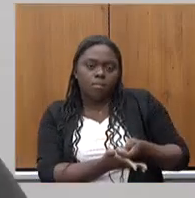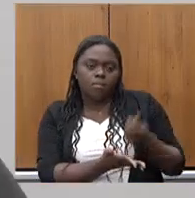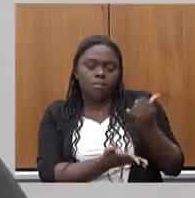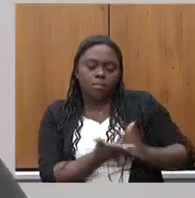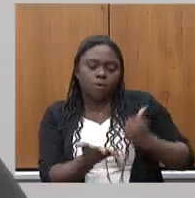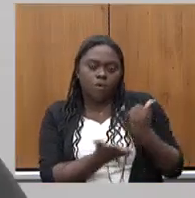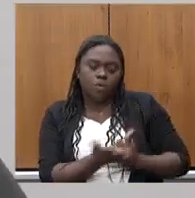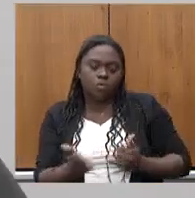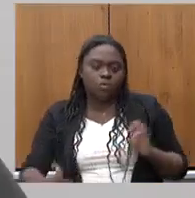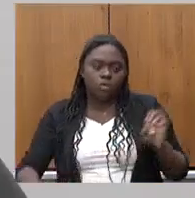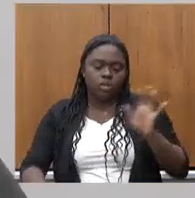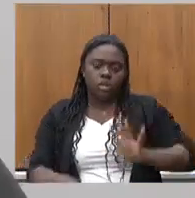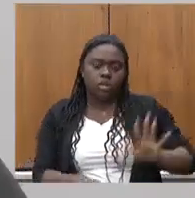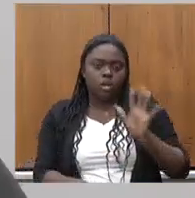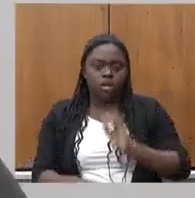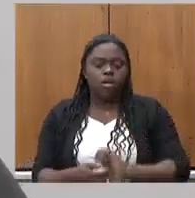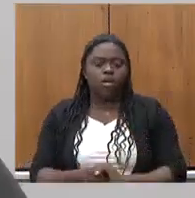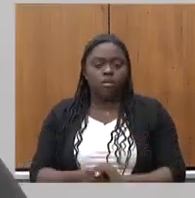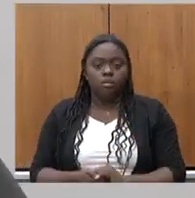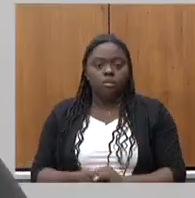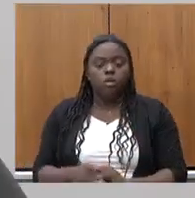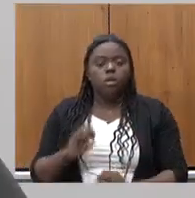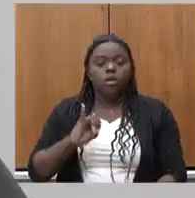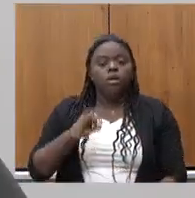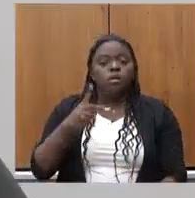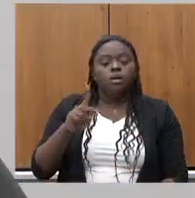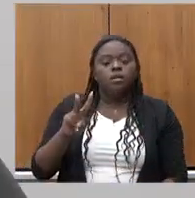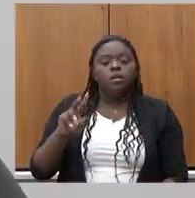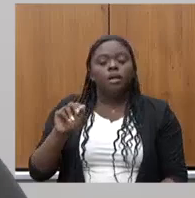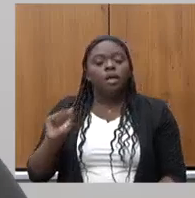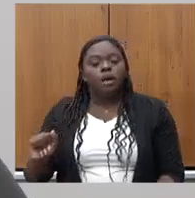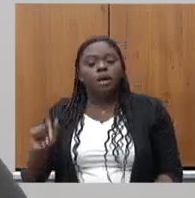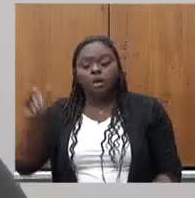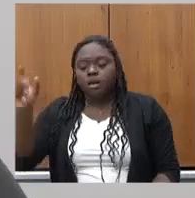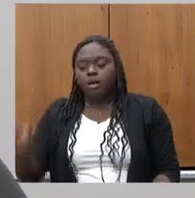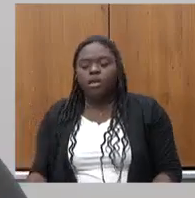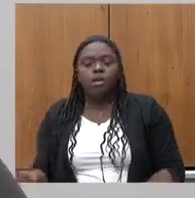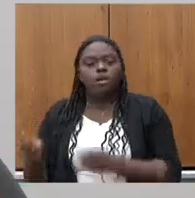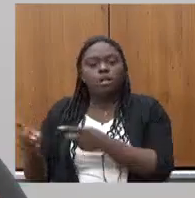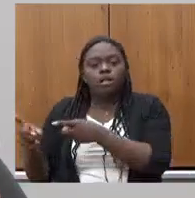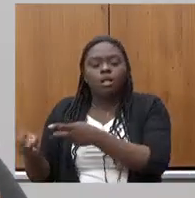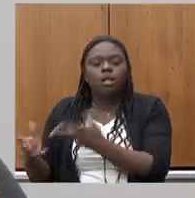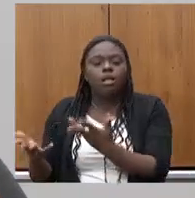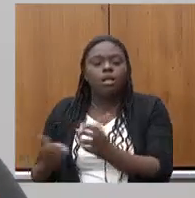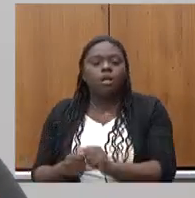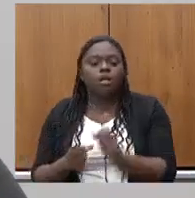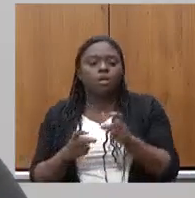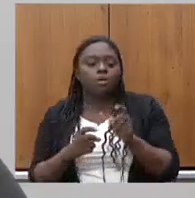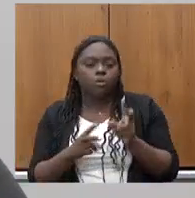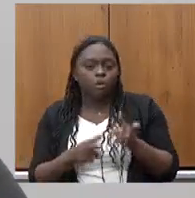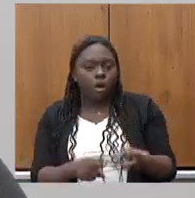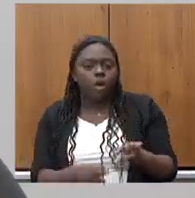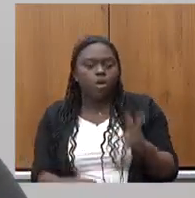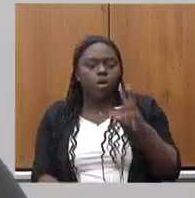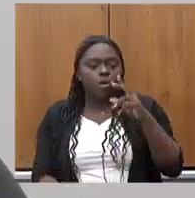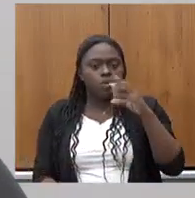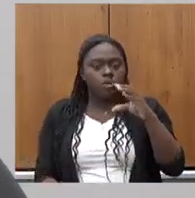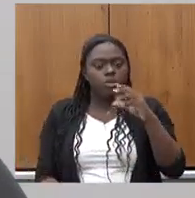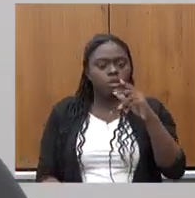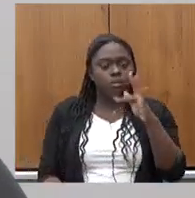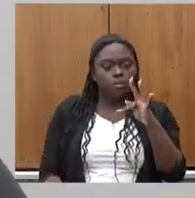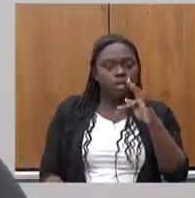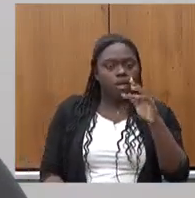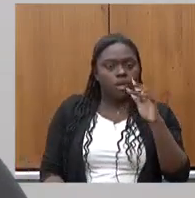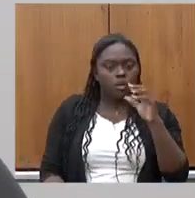nesse estado nós não tributamos IPVA de locadora como nós tributamos o IPVA dos CPFs porque os CPFs pagam